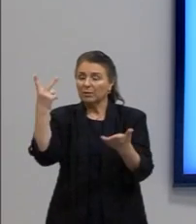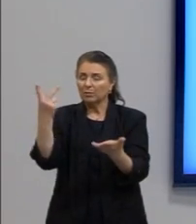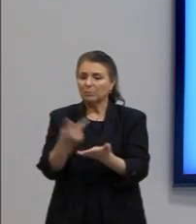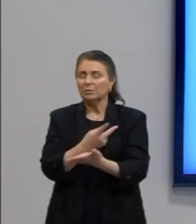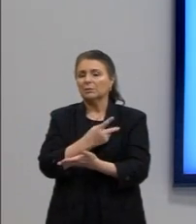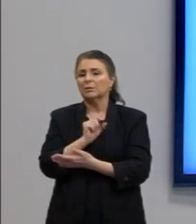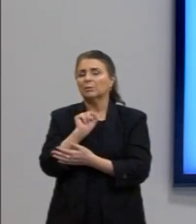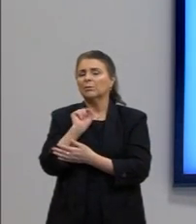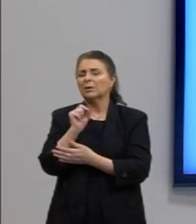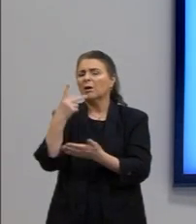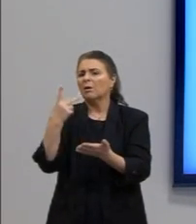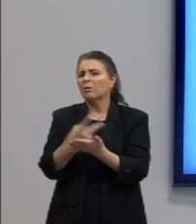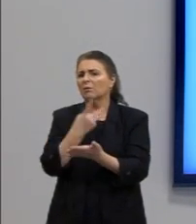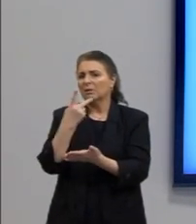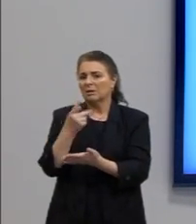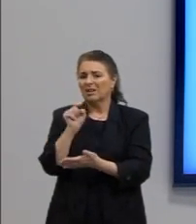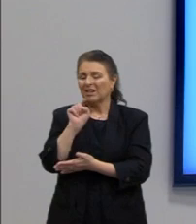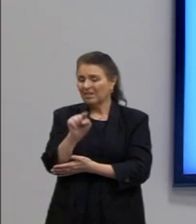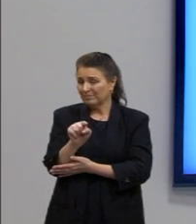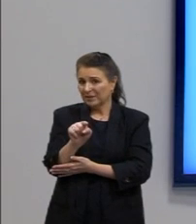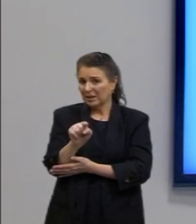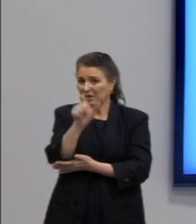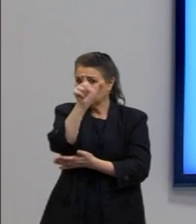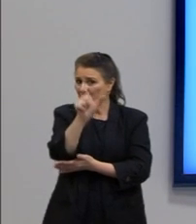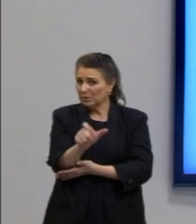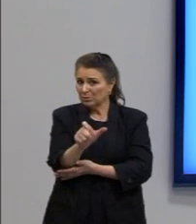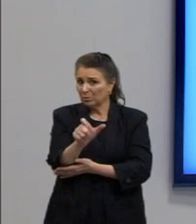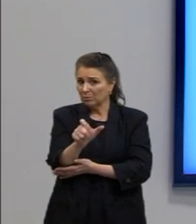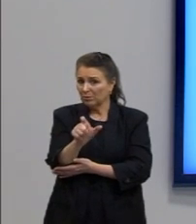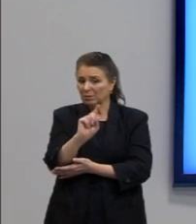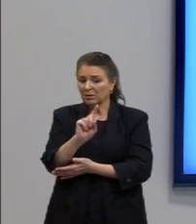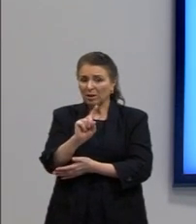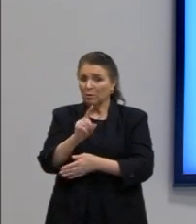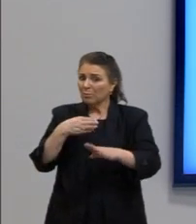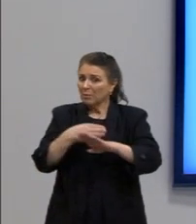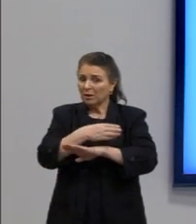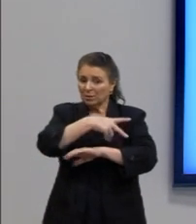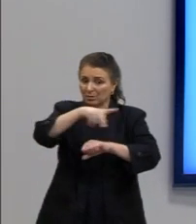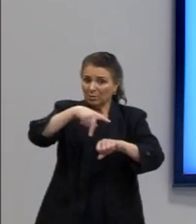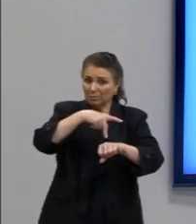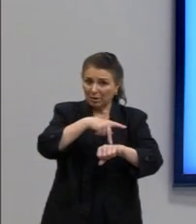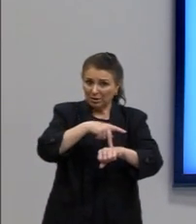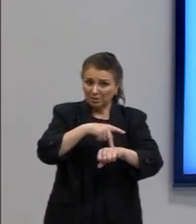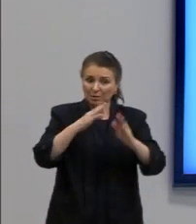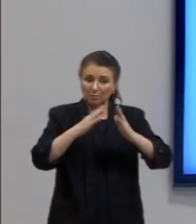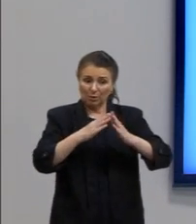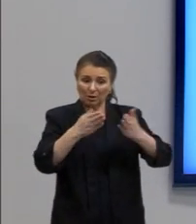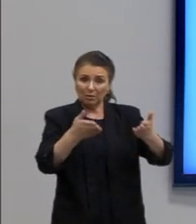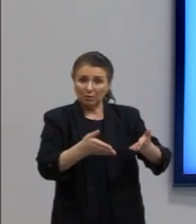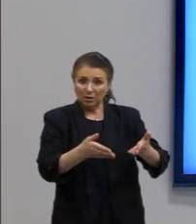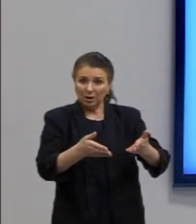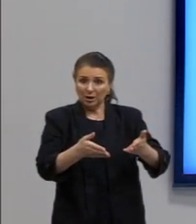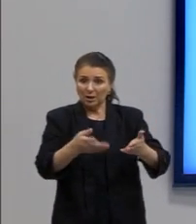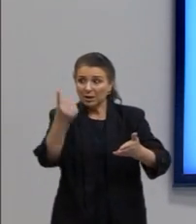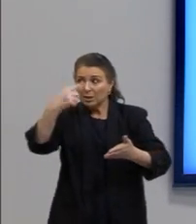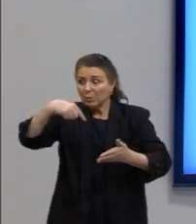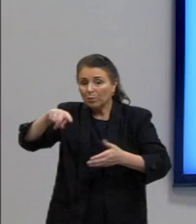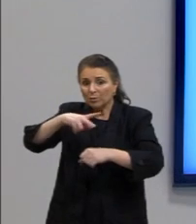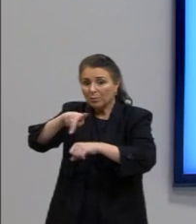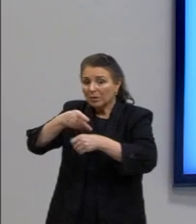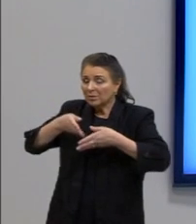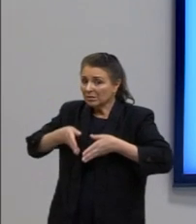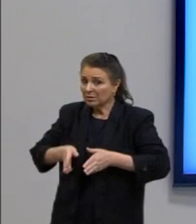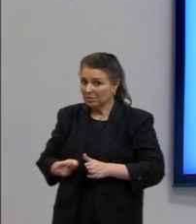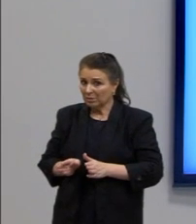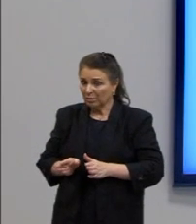acontece? Ele não é nem do país que recebe e nem do país que saiu. Ele está aí em um limbo meio estranho dentro dessa